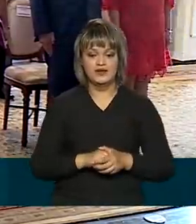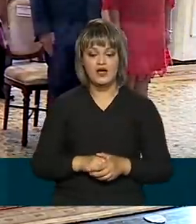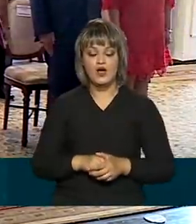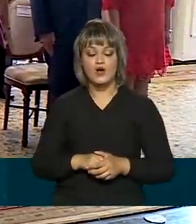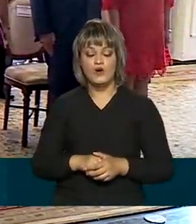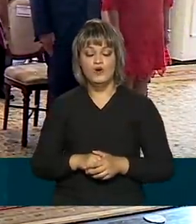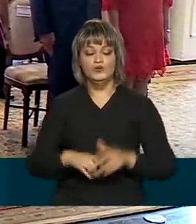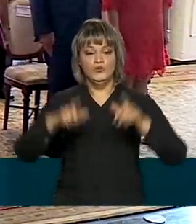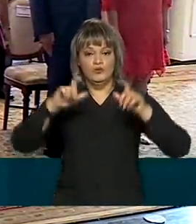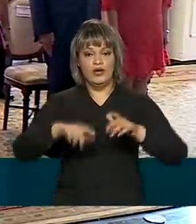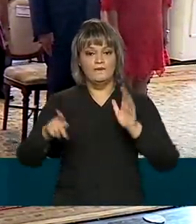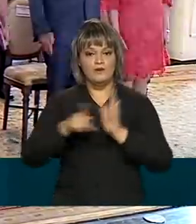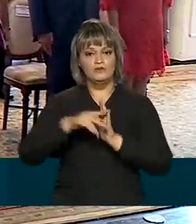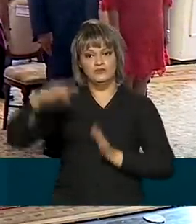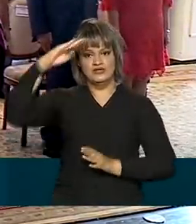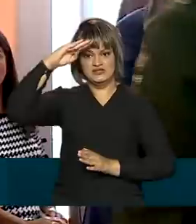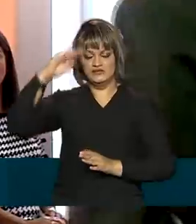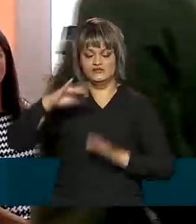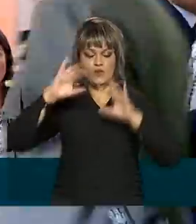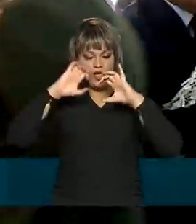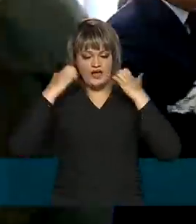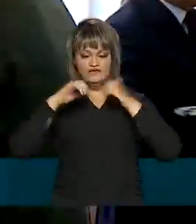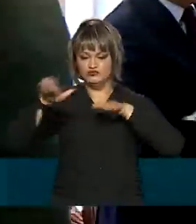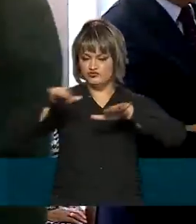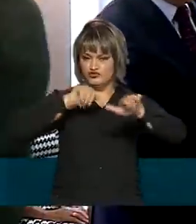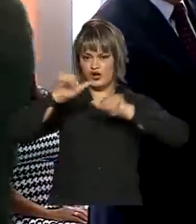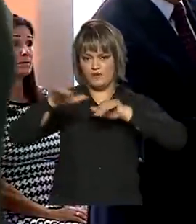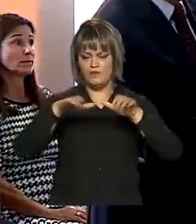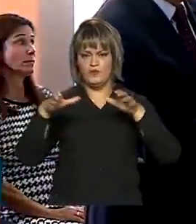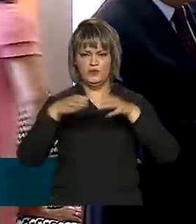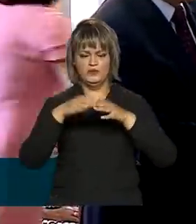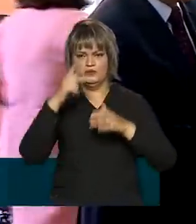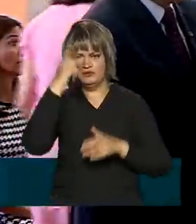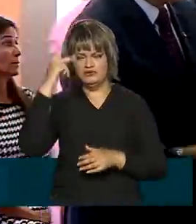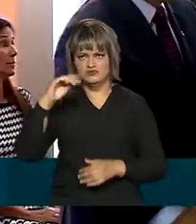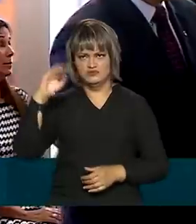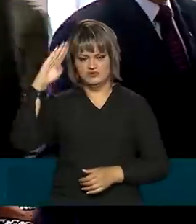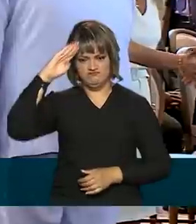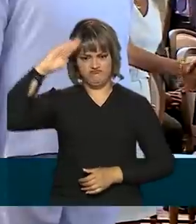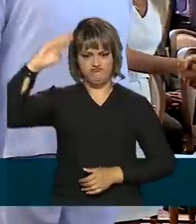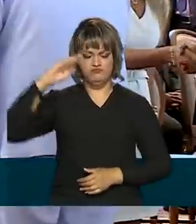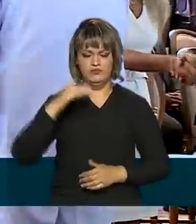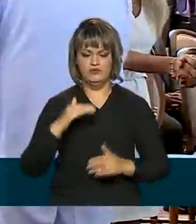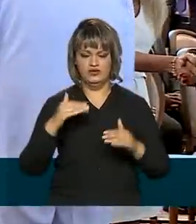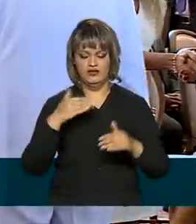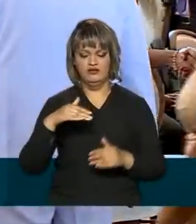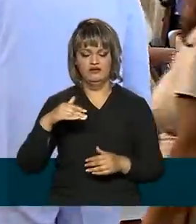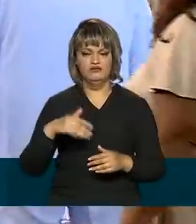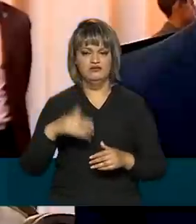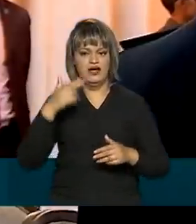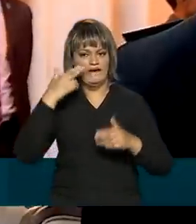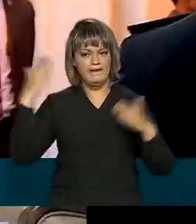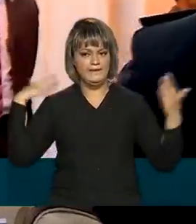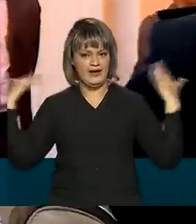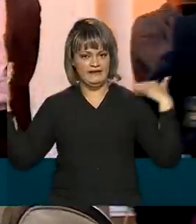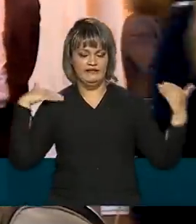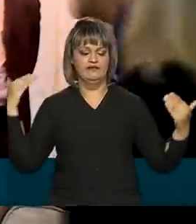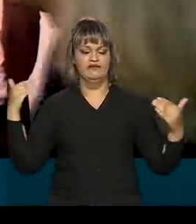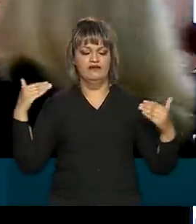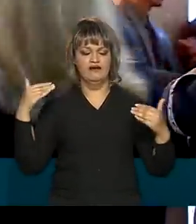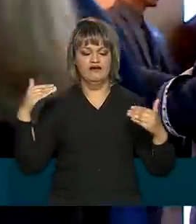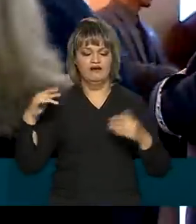Exército, em Brasília, a solenidade reuniu oficiais generais das três forças, Exército, Marinha e